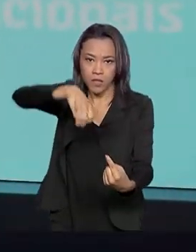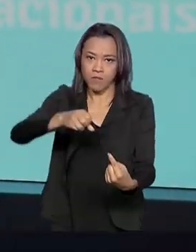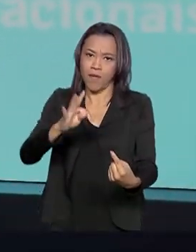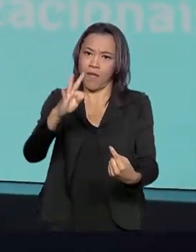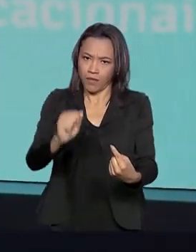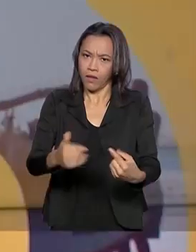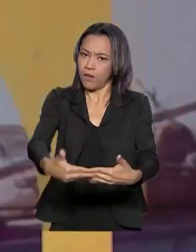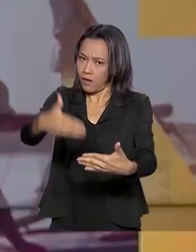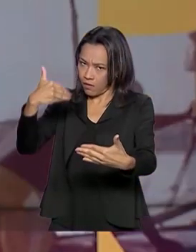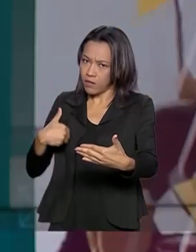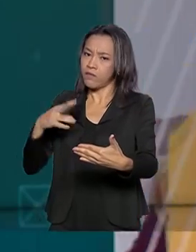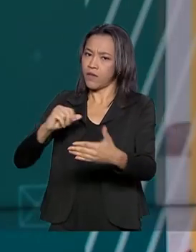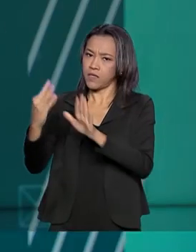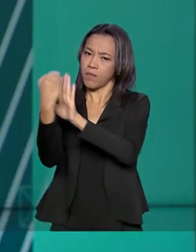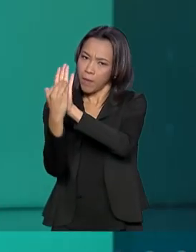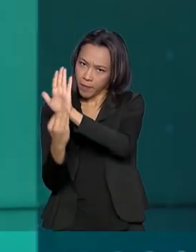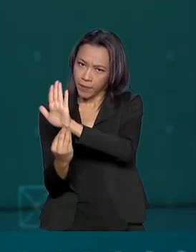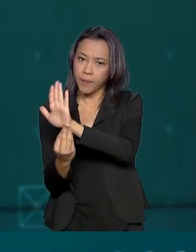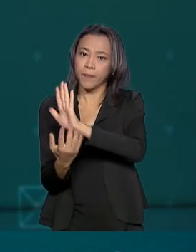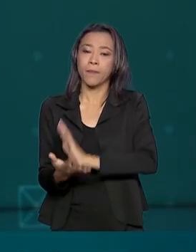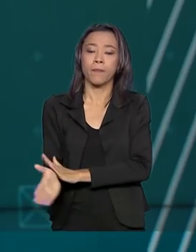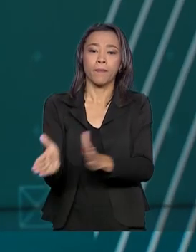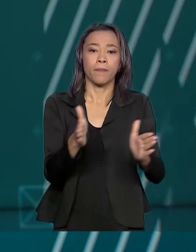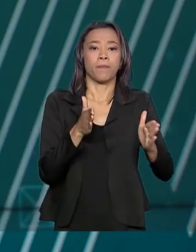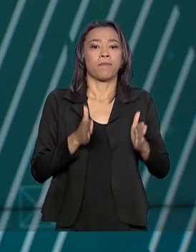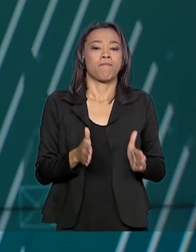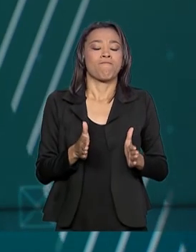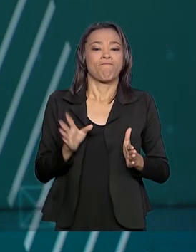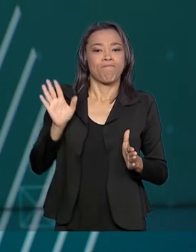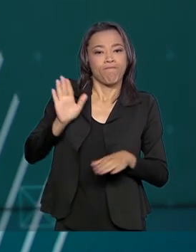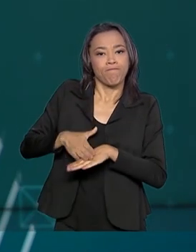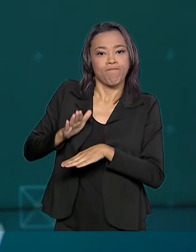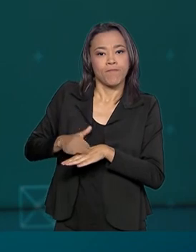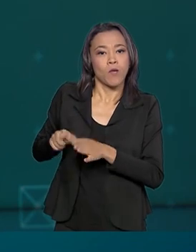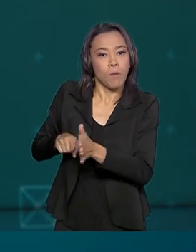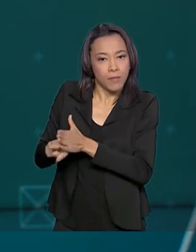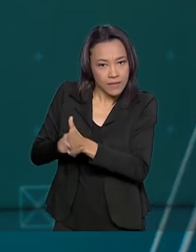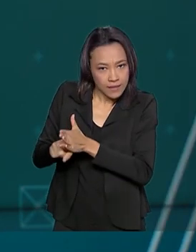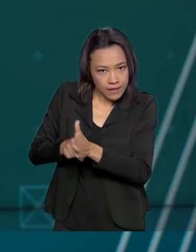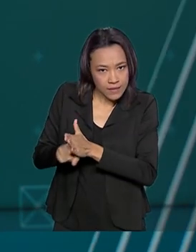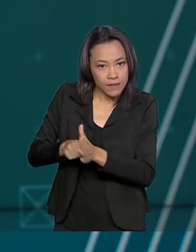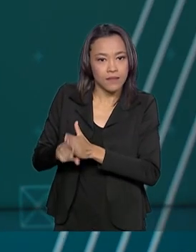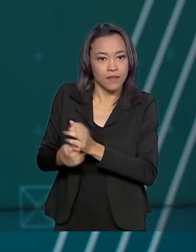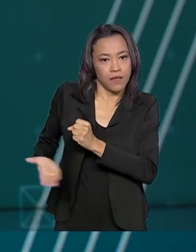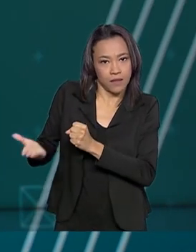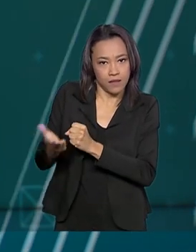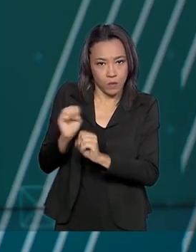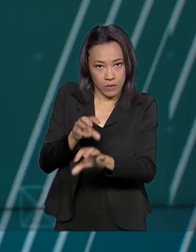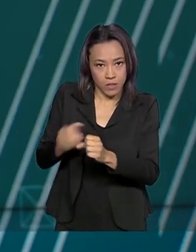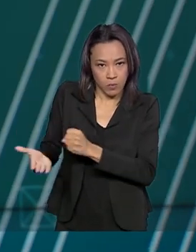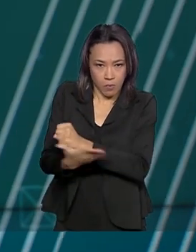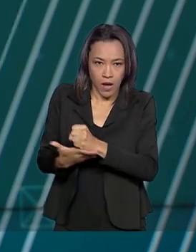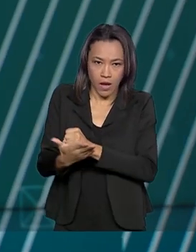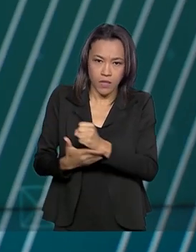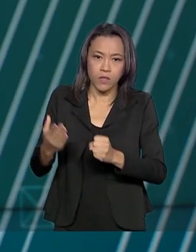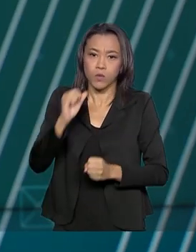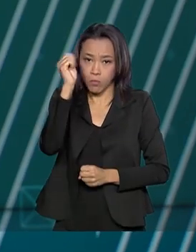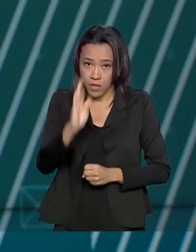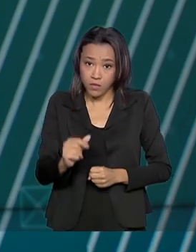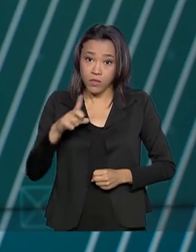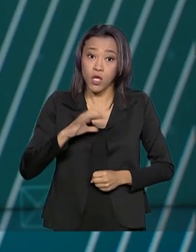estabelecidas. E, de acordo com o Censo Escolar da Educação Básica, o Brasil tem hoje cerca de um milhão e meio de